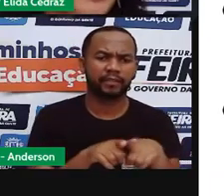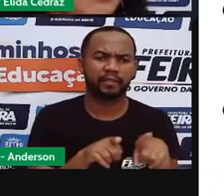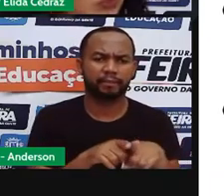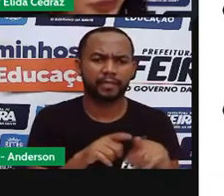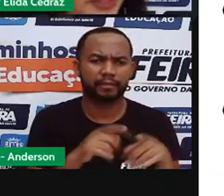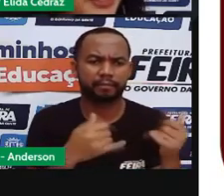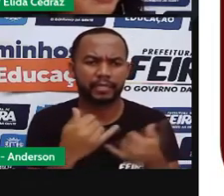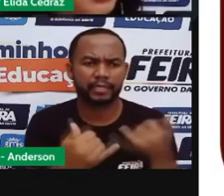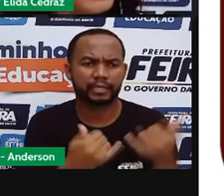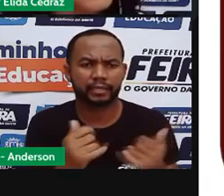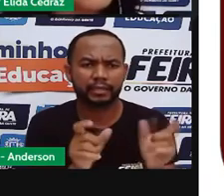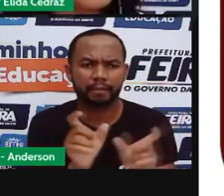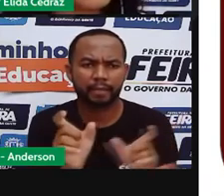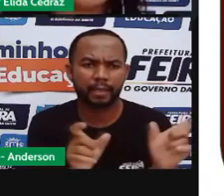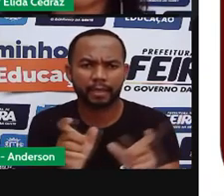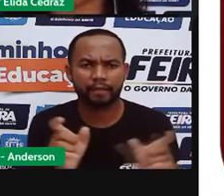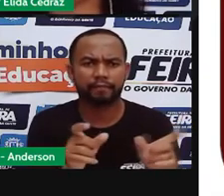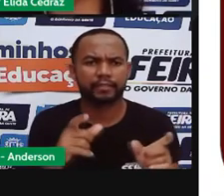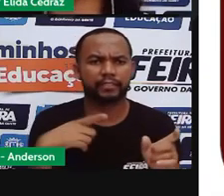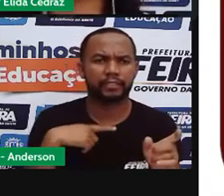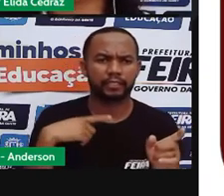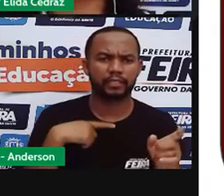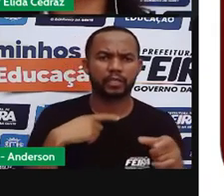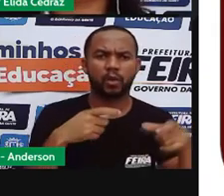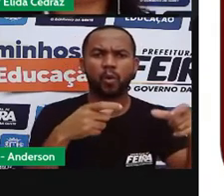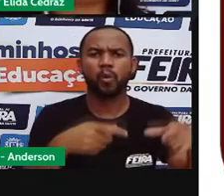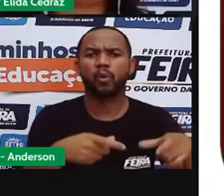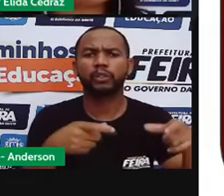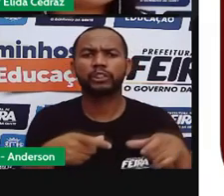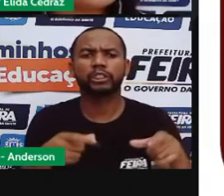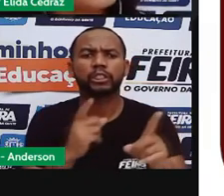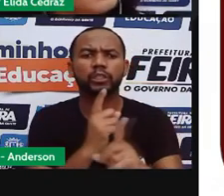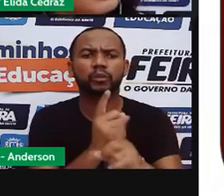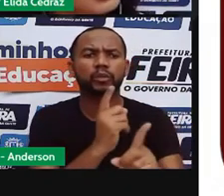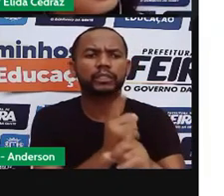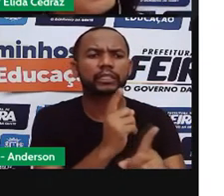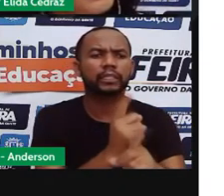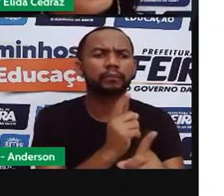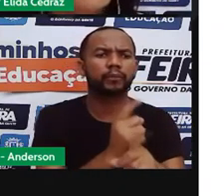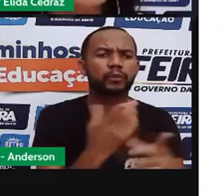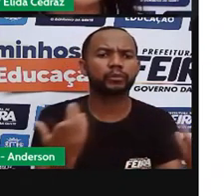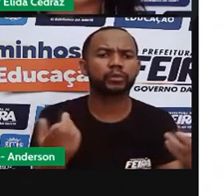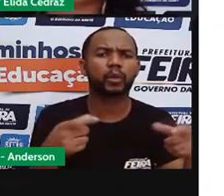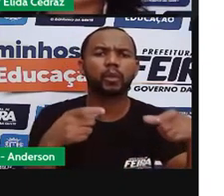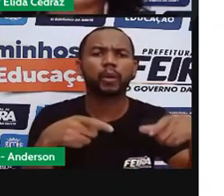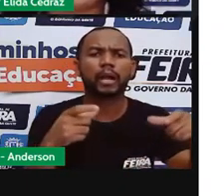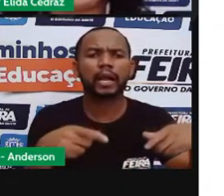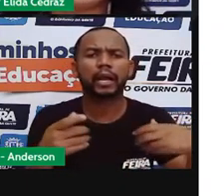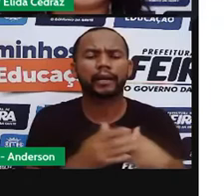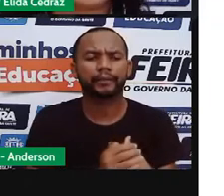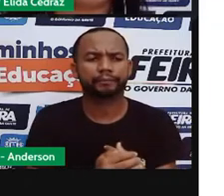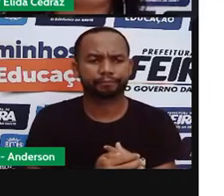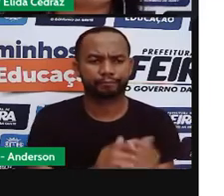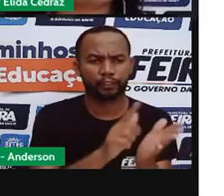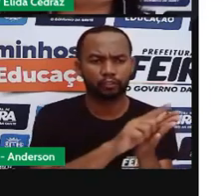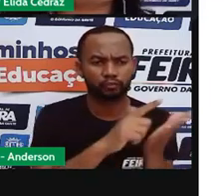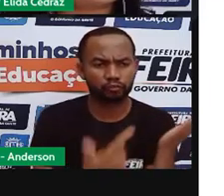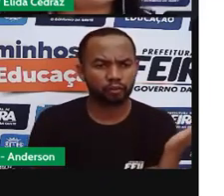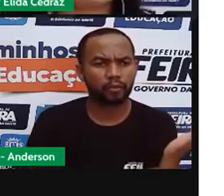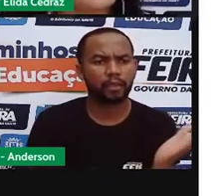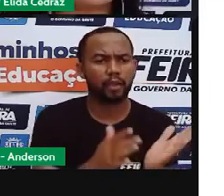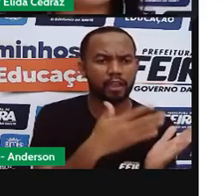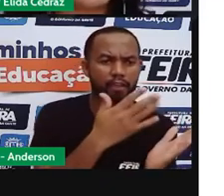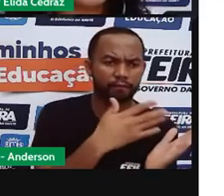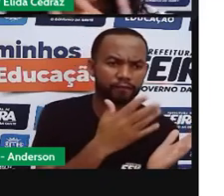existem muitas repetições. Onde nós encontramos esse texto pró? Jornais, revistas,